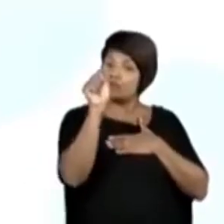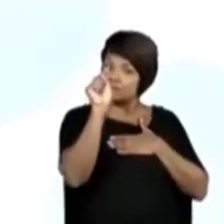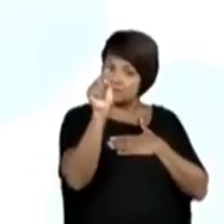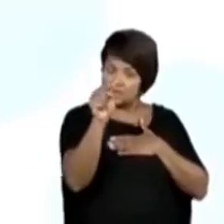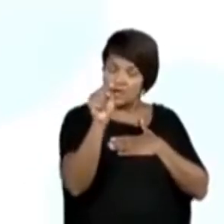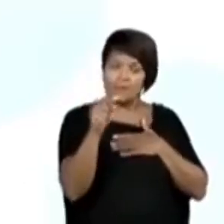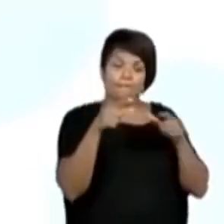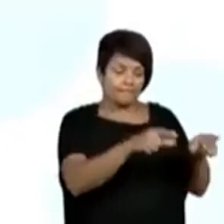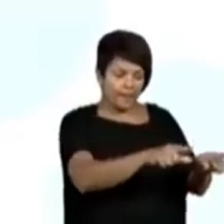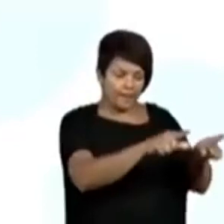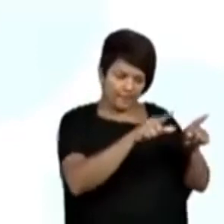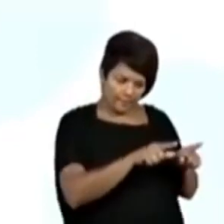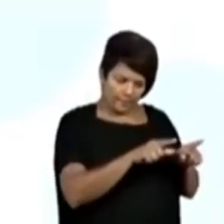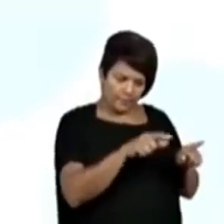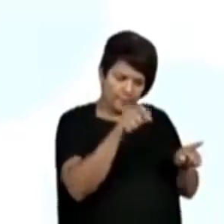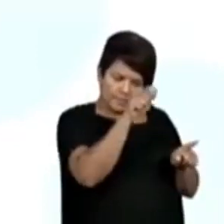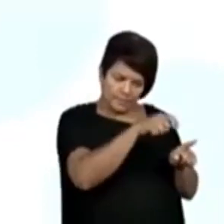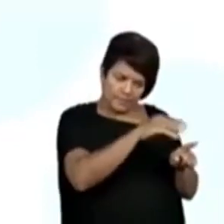que a professora é bem novinha, ó.